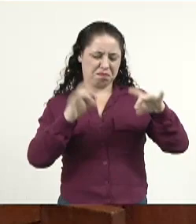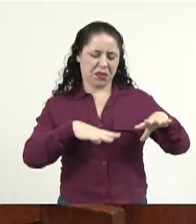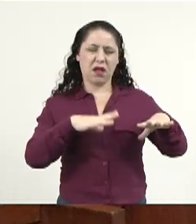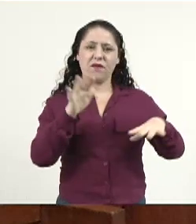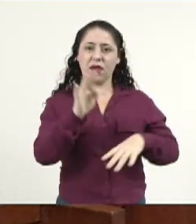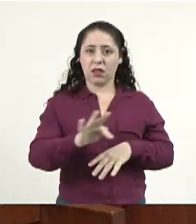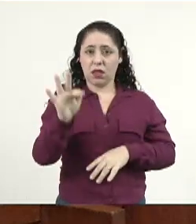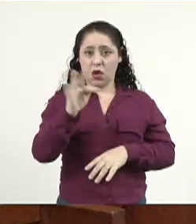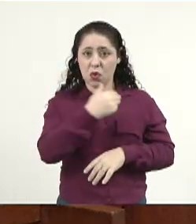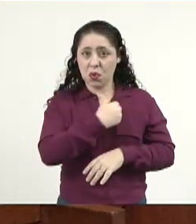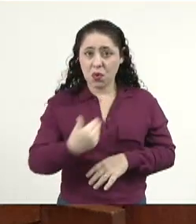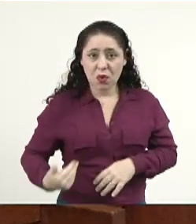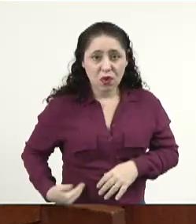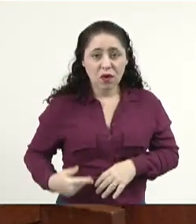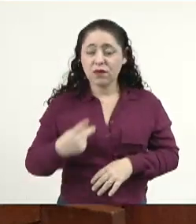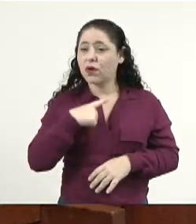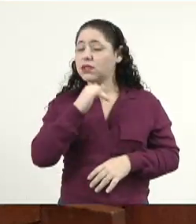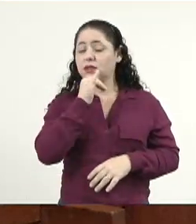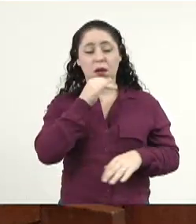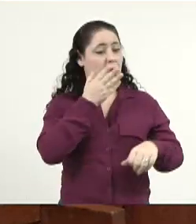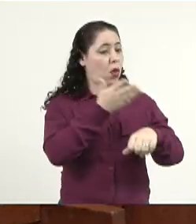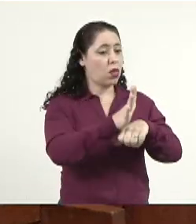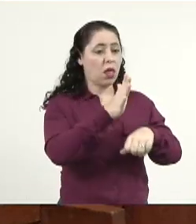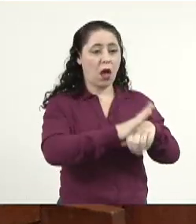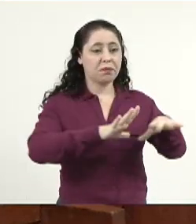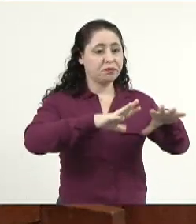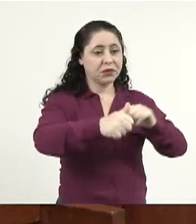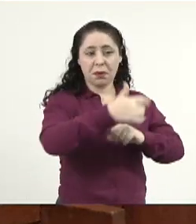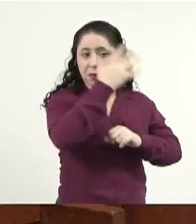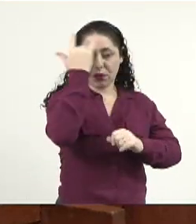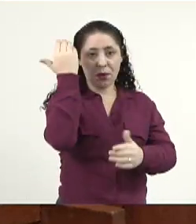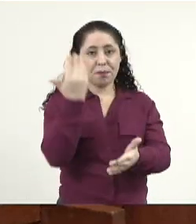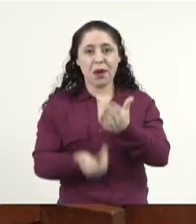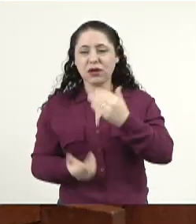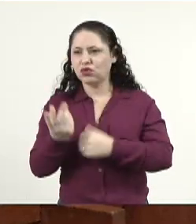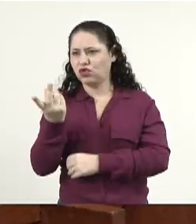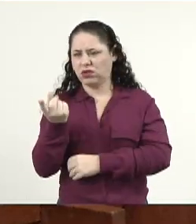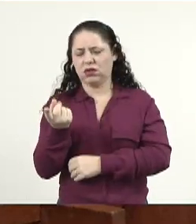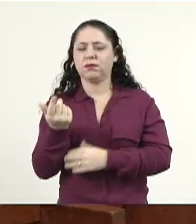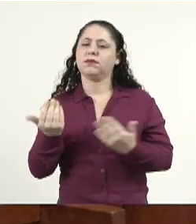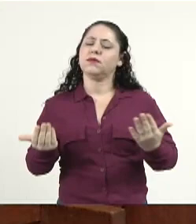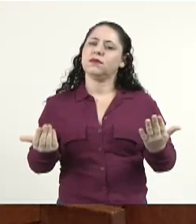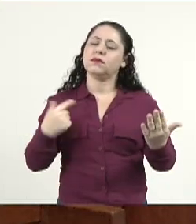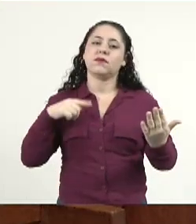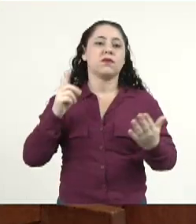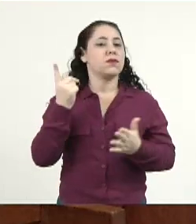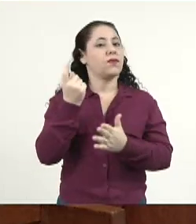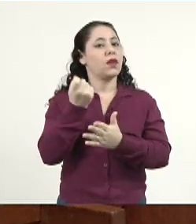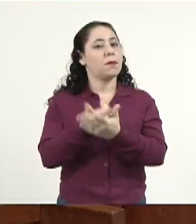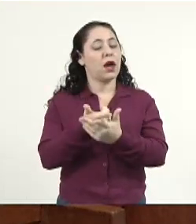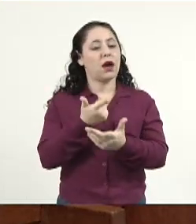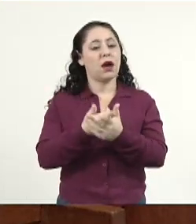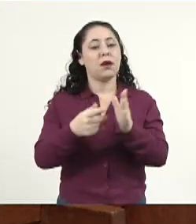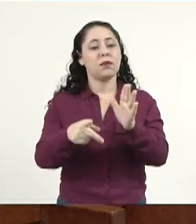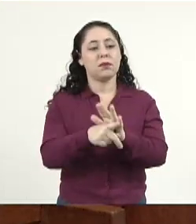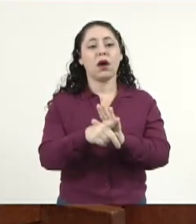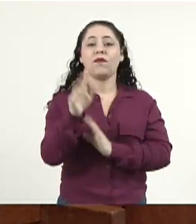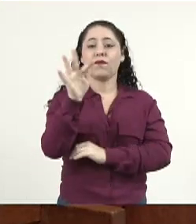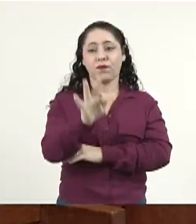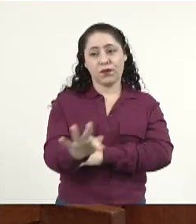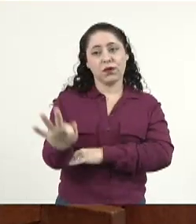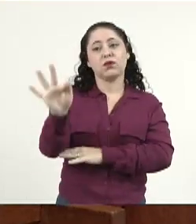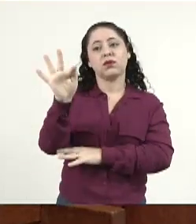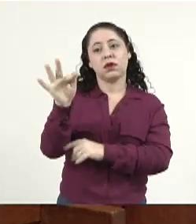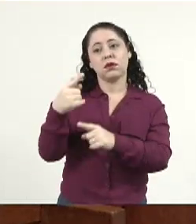o governo nem qualifica a pessoa e perde o dinheiro. Então, eu acho que o recurso teria que pagar diretamente na faculdade,